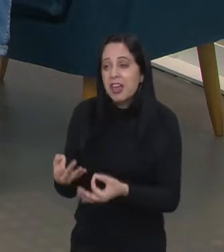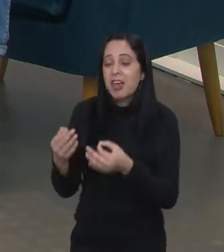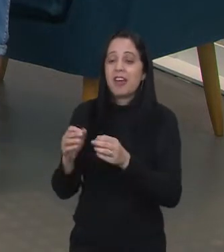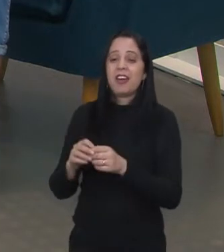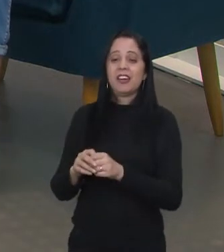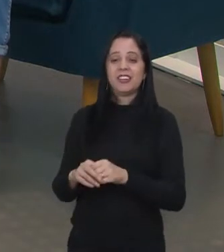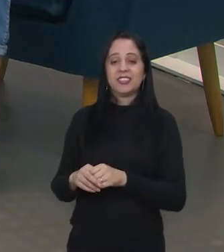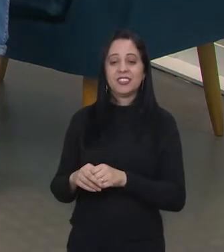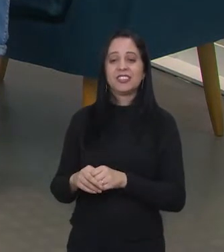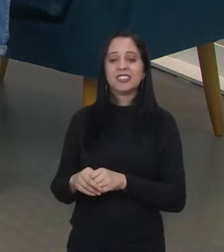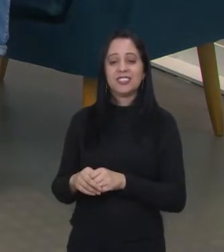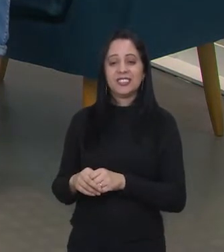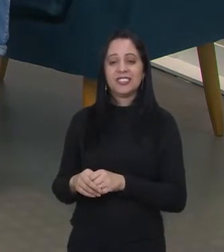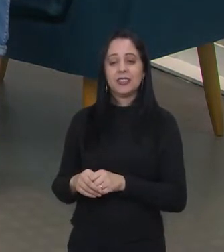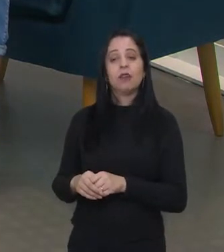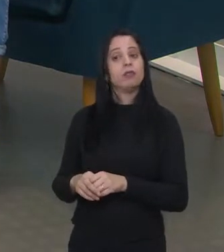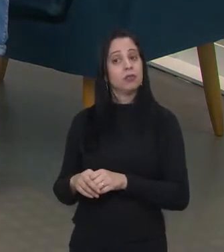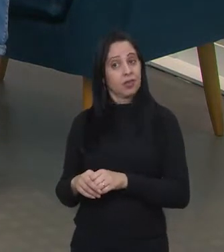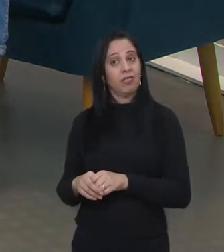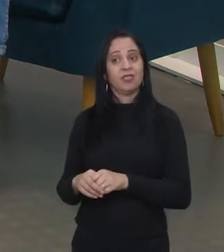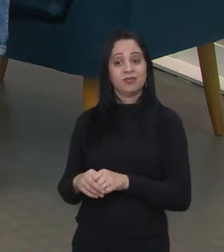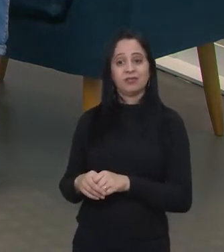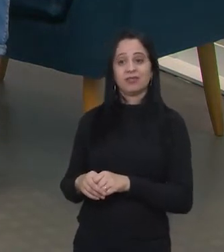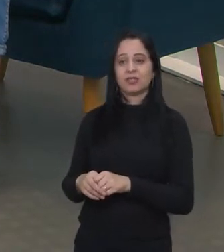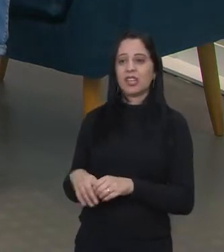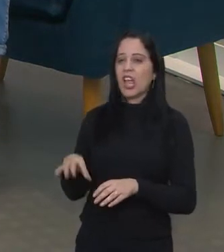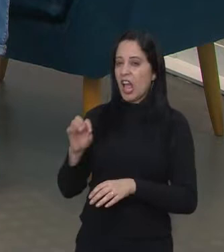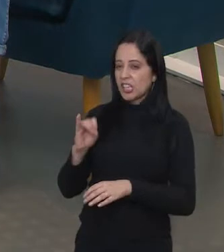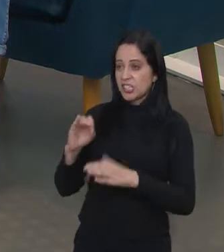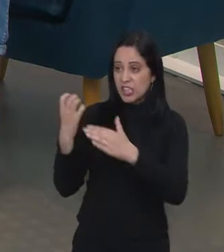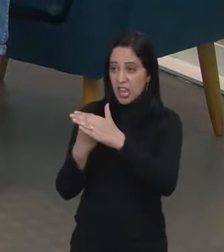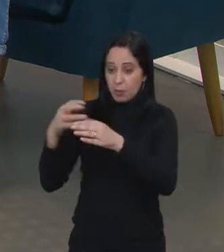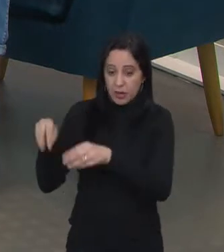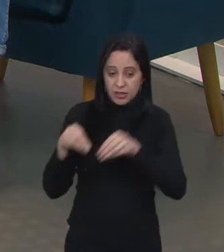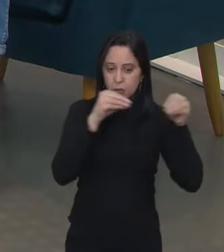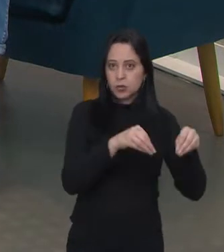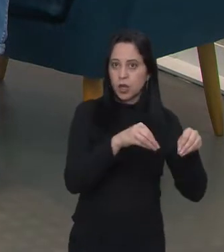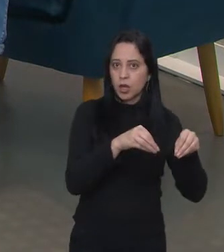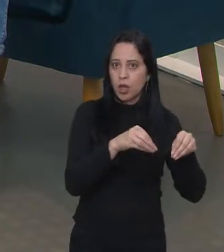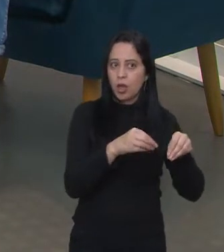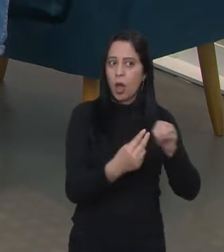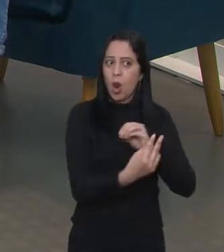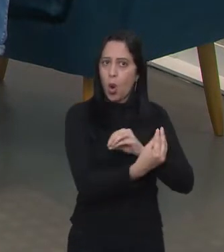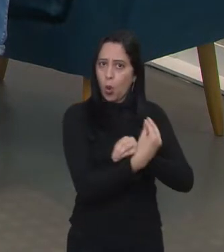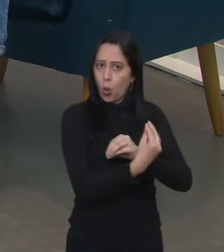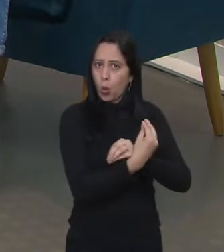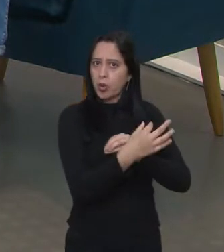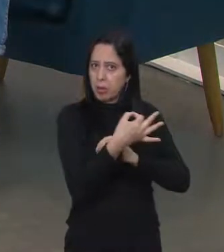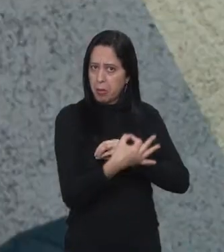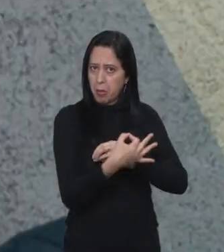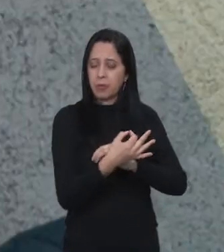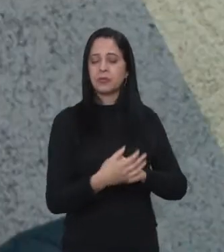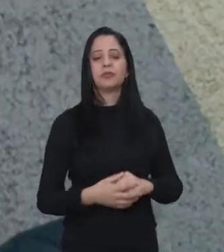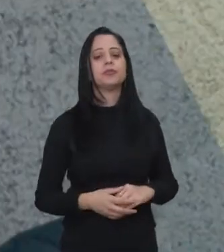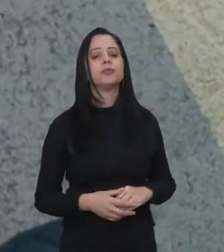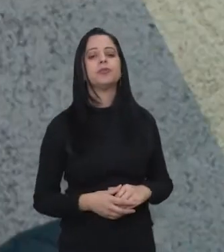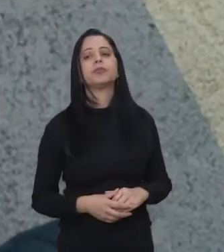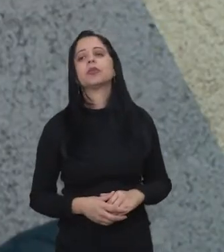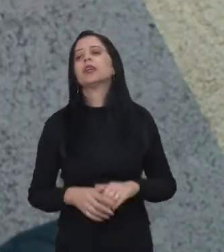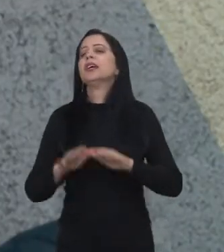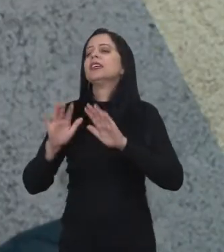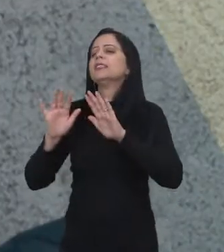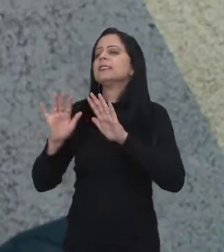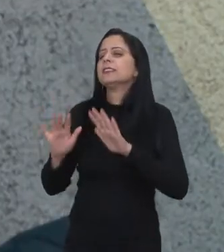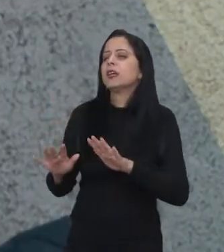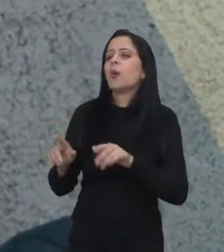abrigando. Isso é um sinal que a gente, estando lá, é bem cuidado, né? Exatamente. Mas, pegando esse gancho, o que